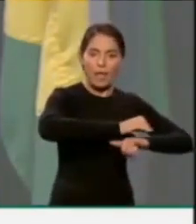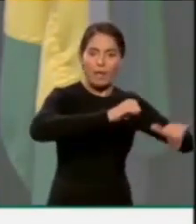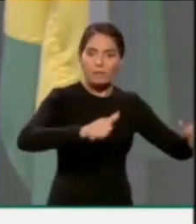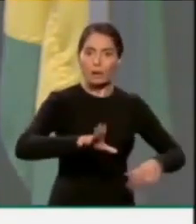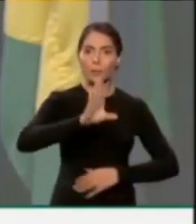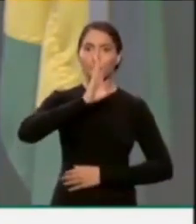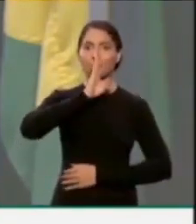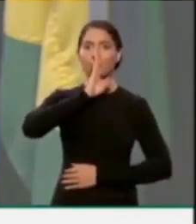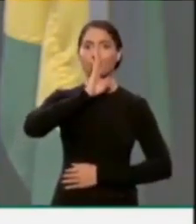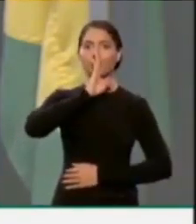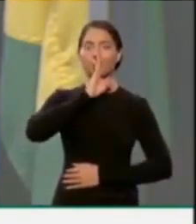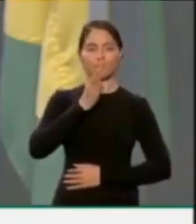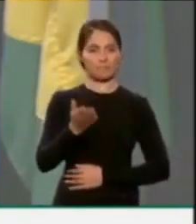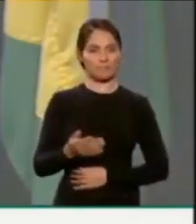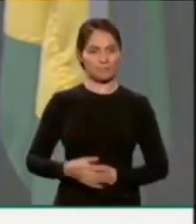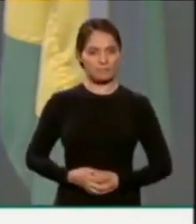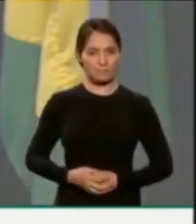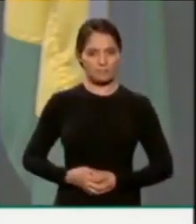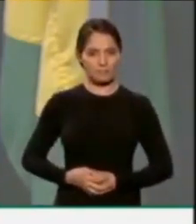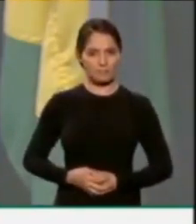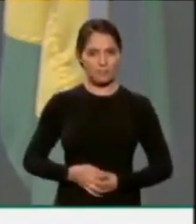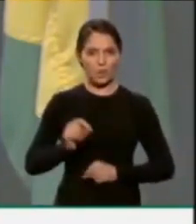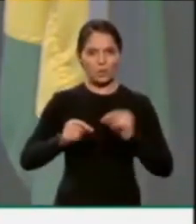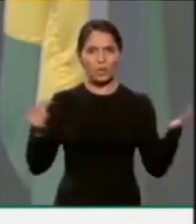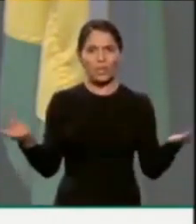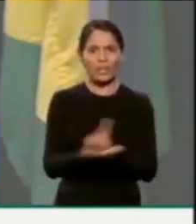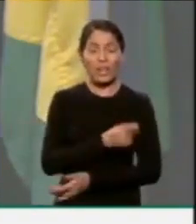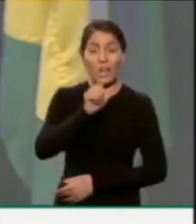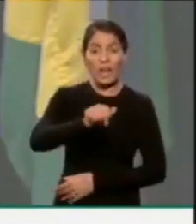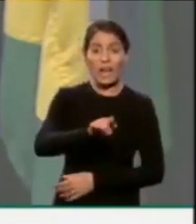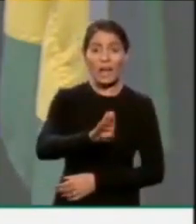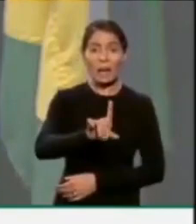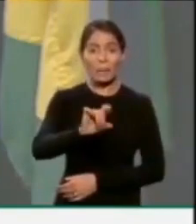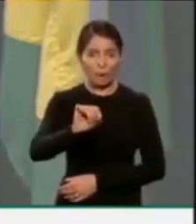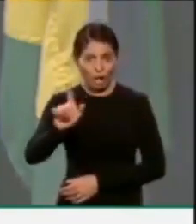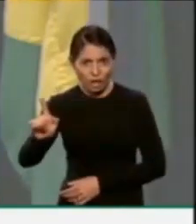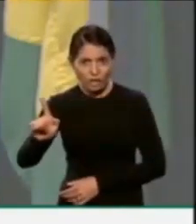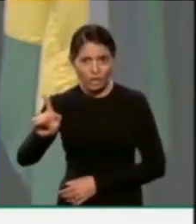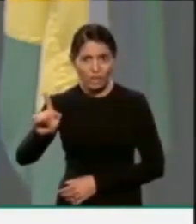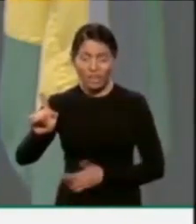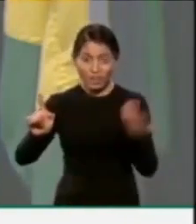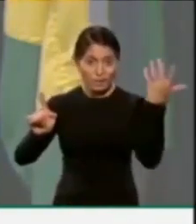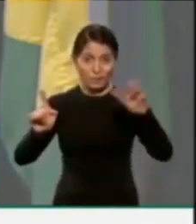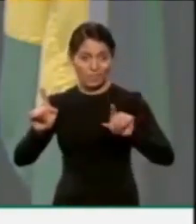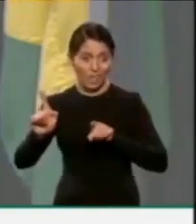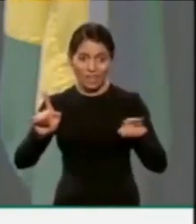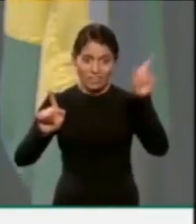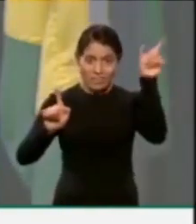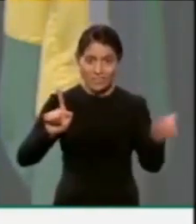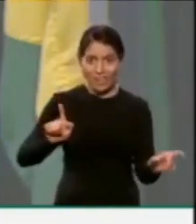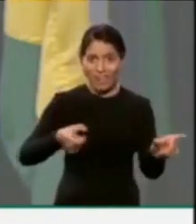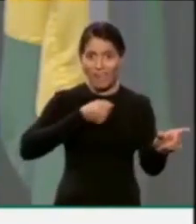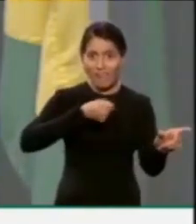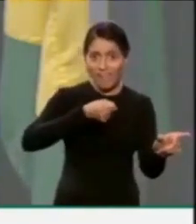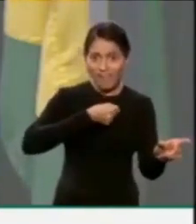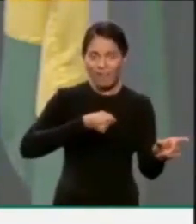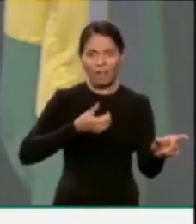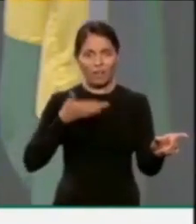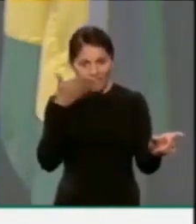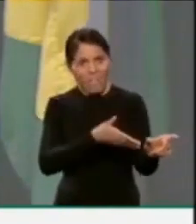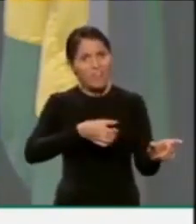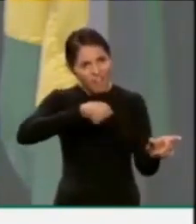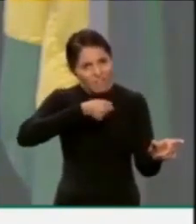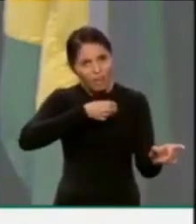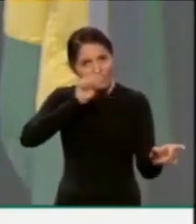mesmo querendo colocar, por exemplo, o Alan dos Santos, como blogueiro, não querem nem fazer com que ele possa ser chamado do que ele é